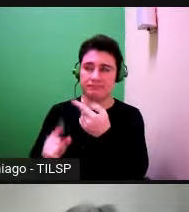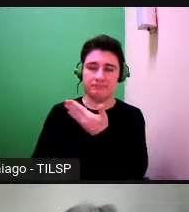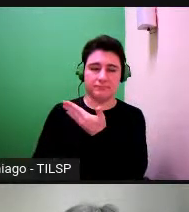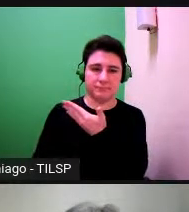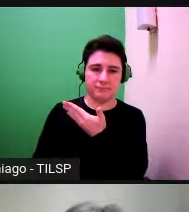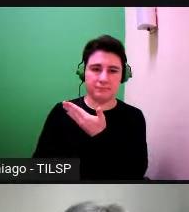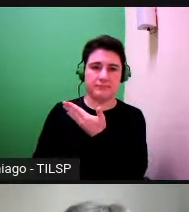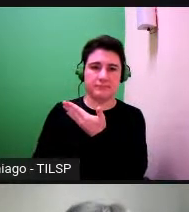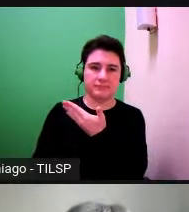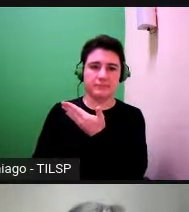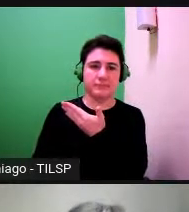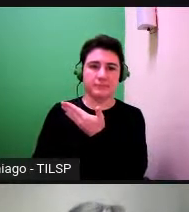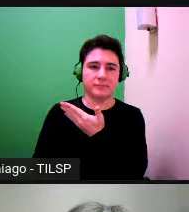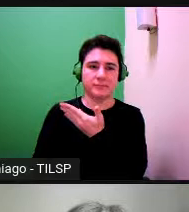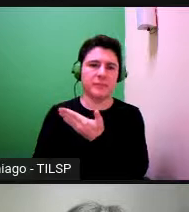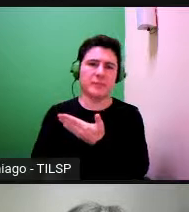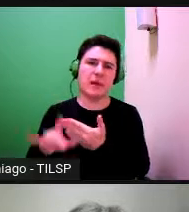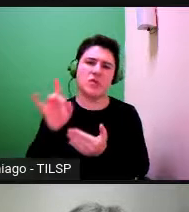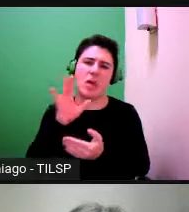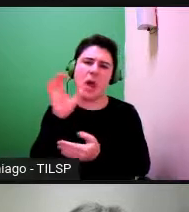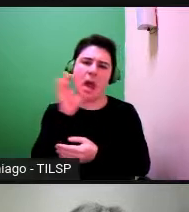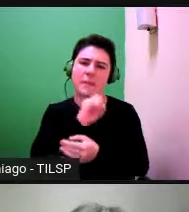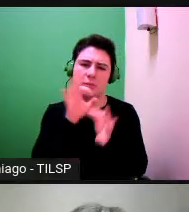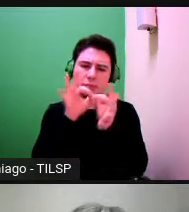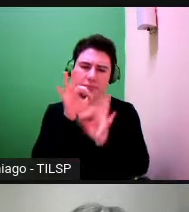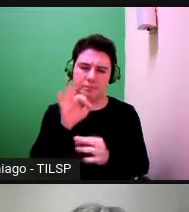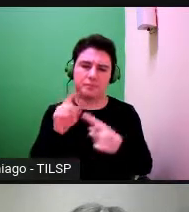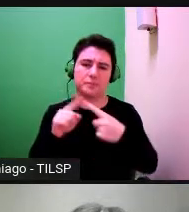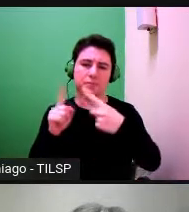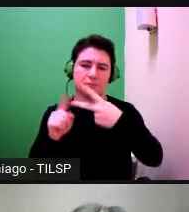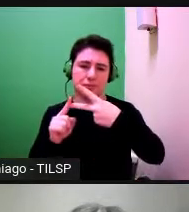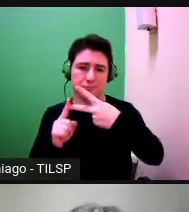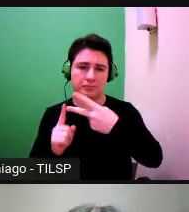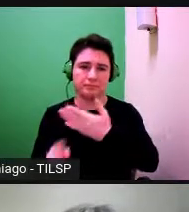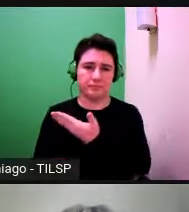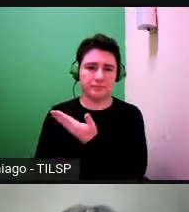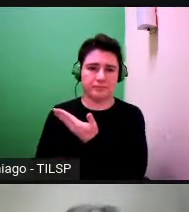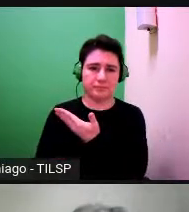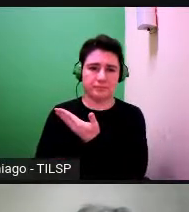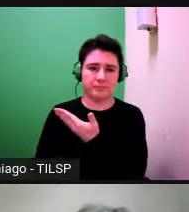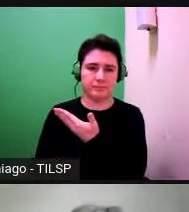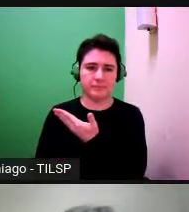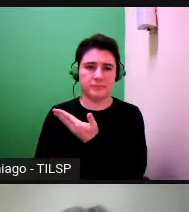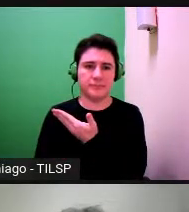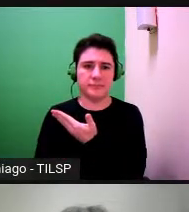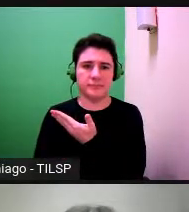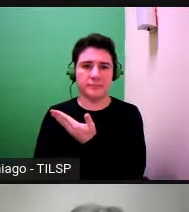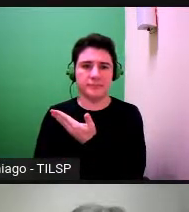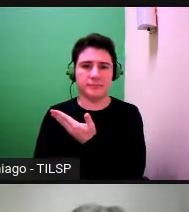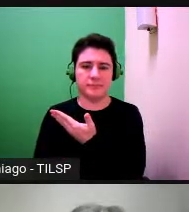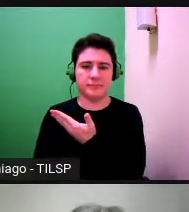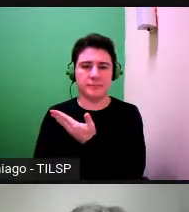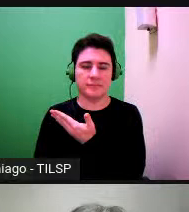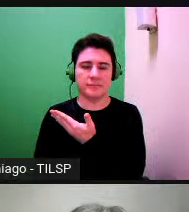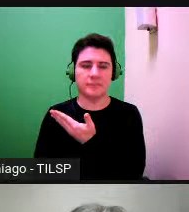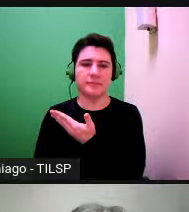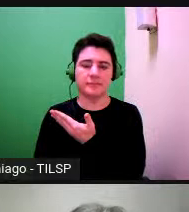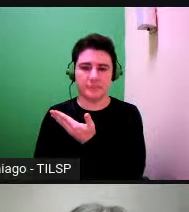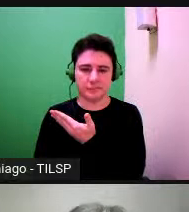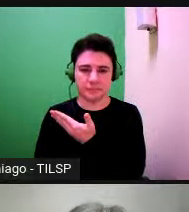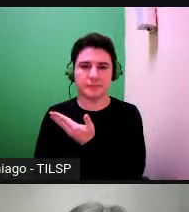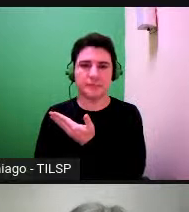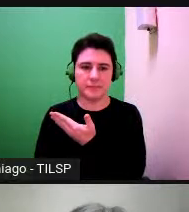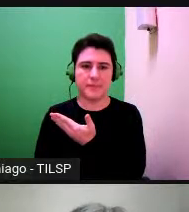contextualização, será mesmo muito breve. A divulgação científica como atividade social e atividade de